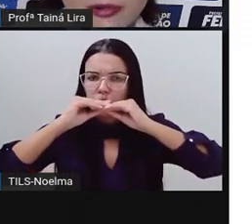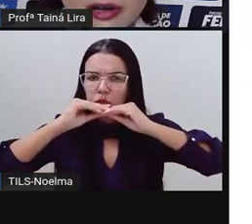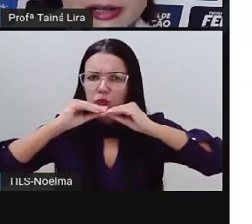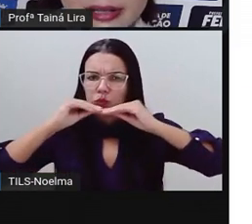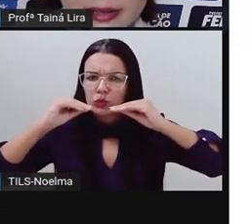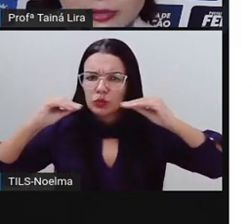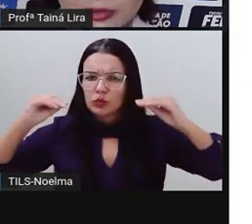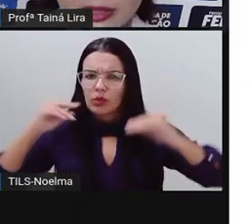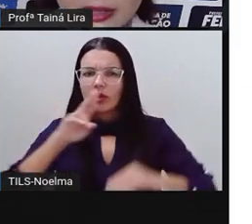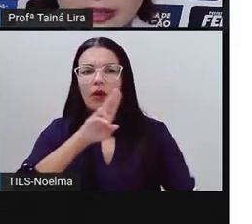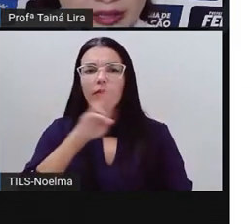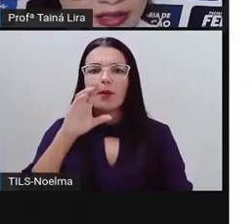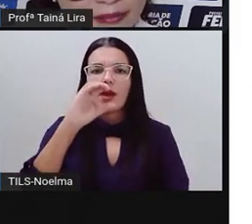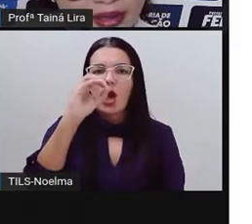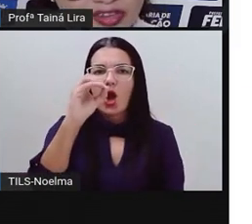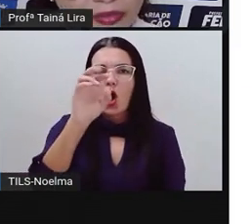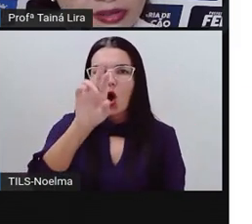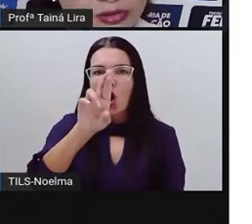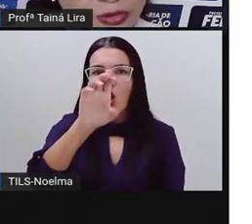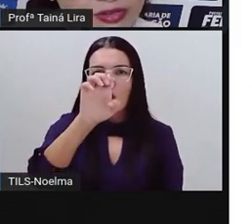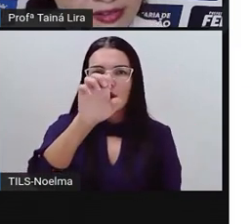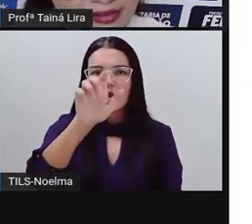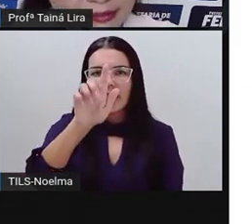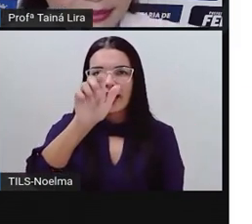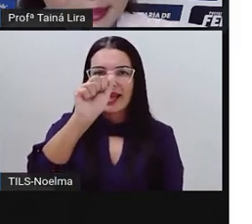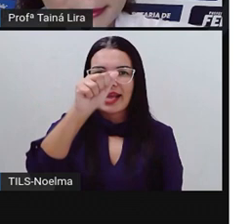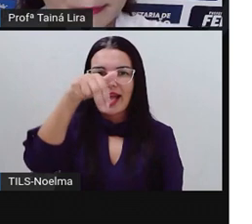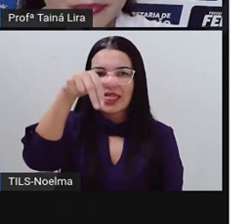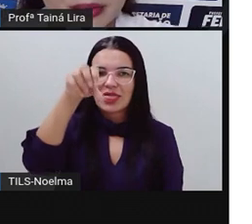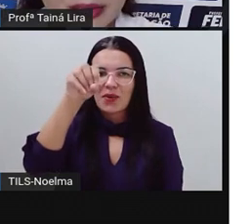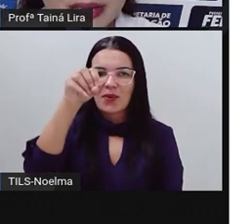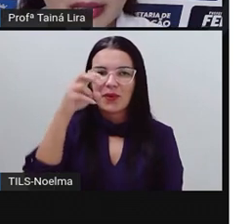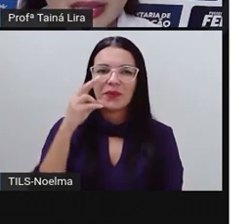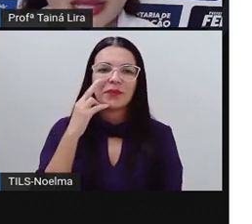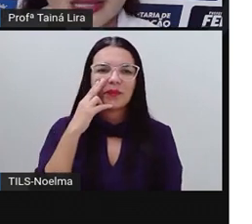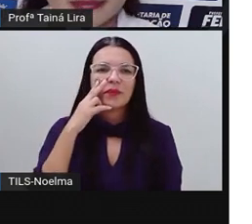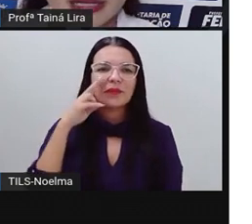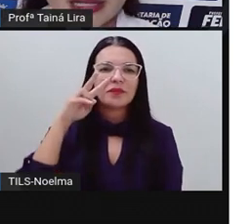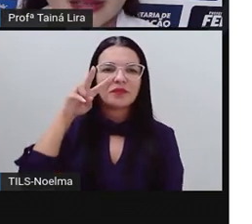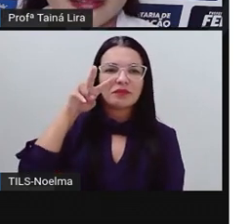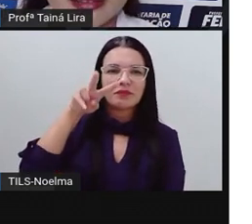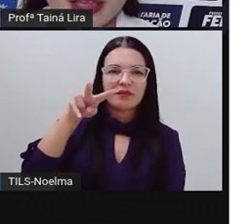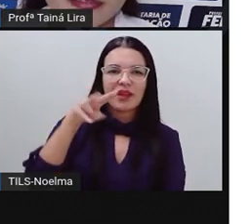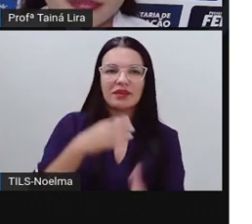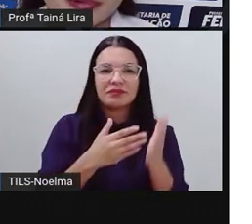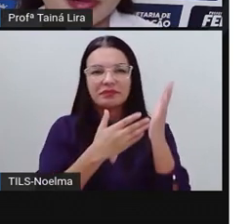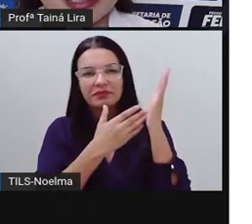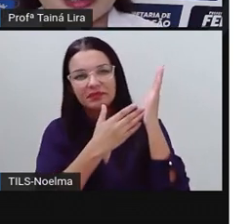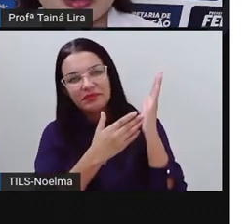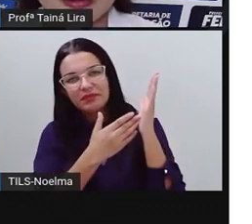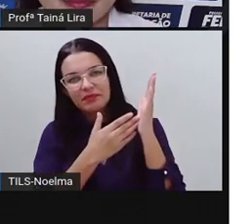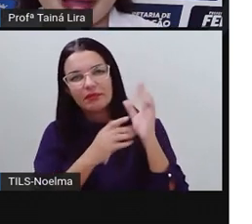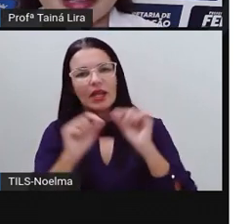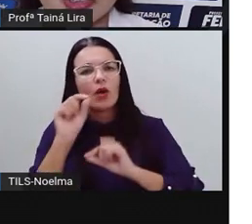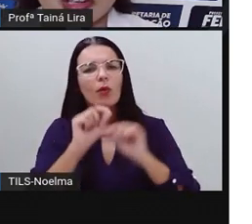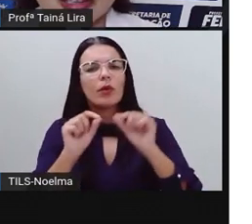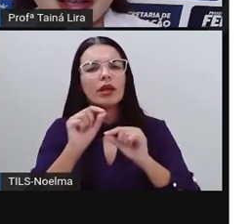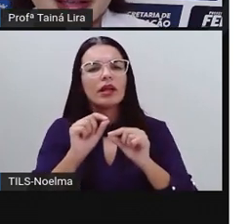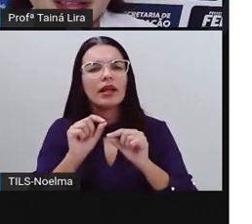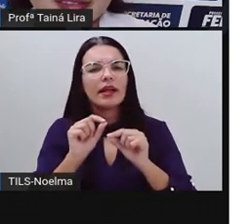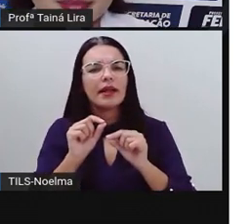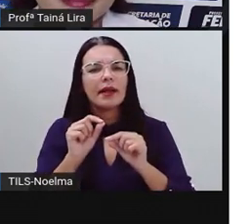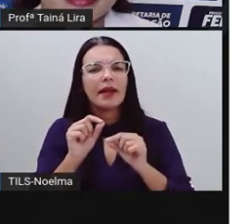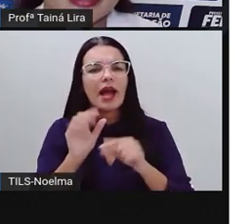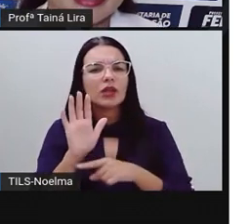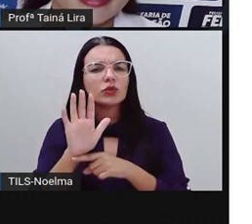é o orégano, tem ele aqui na imagem, mas eu trouxe aqui também. E pra que é que serve, Pró? Ele combate aí